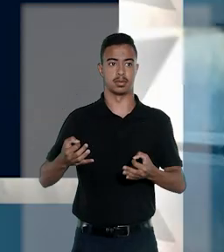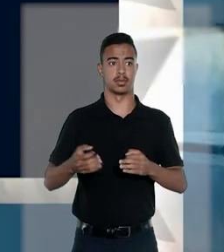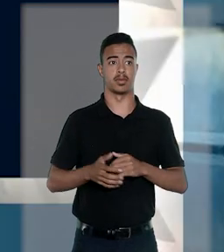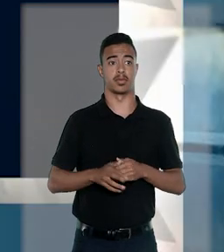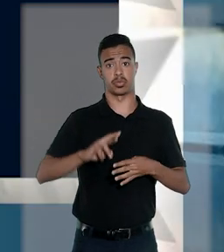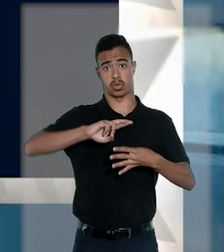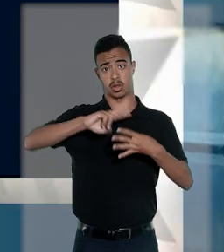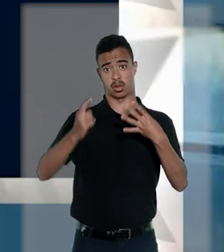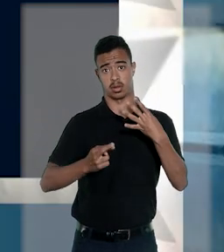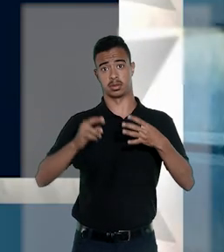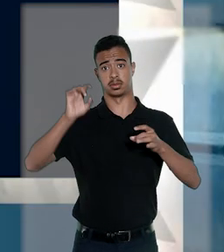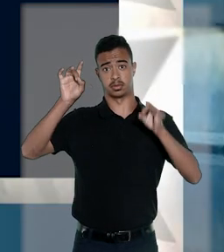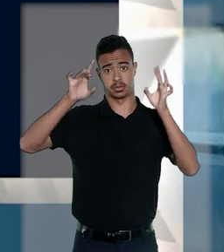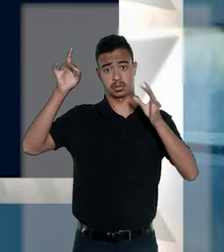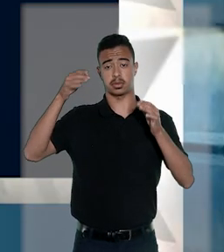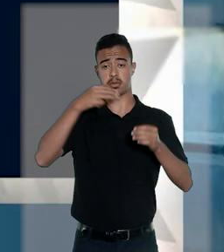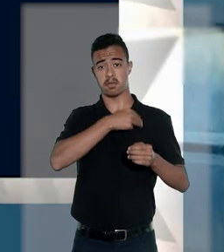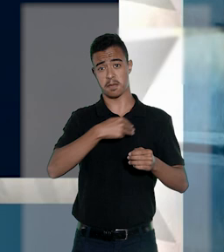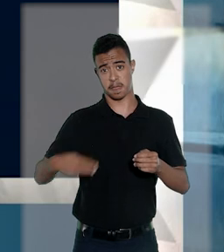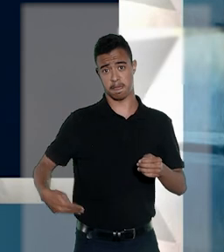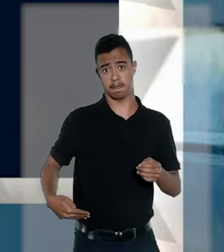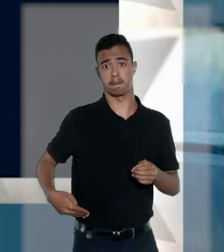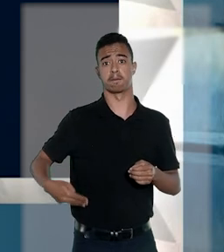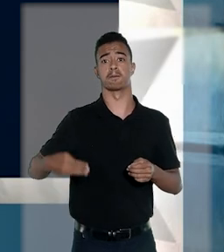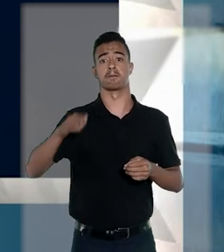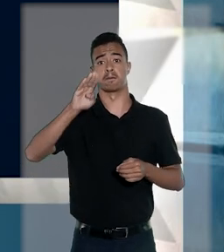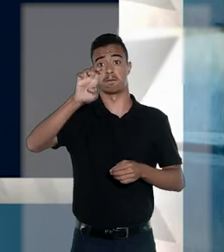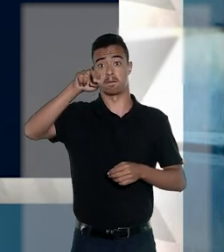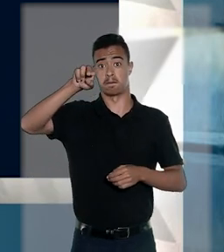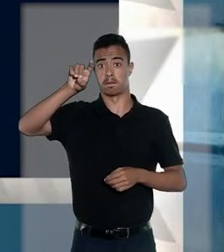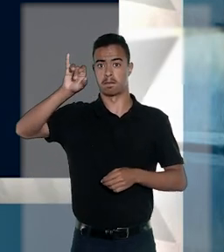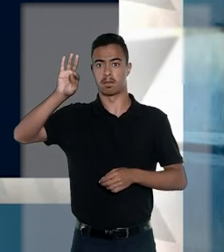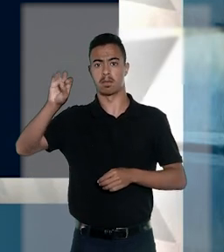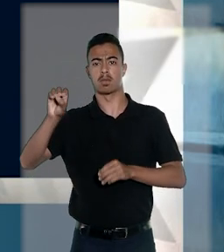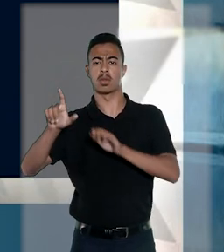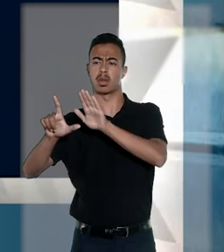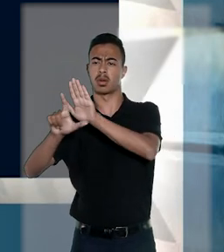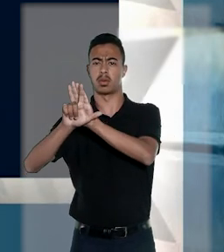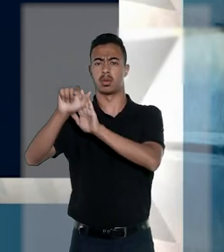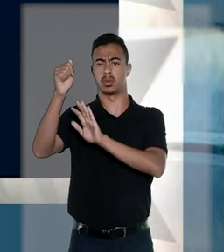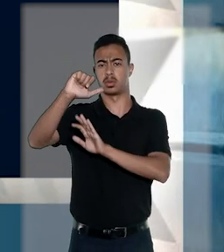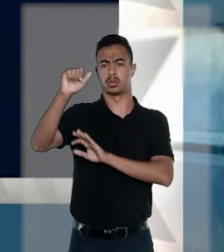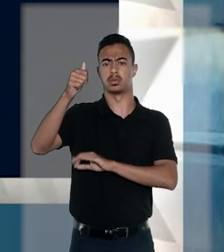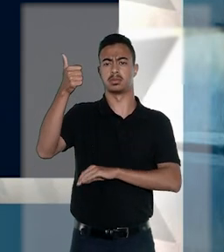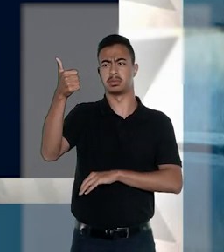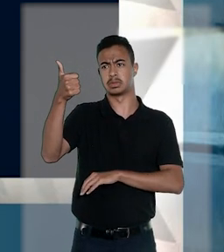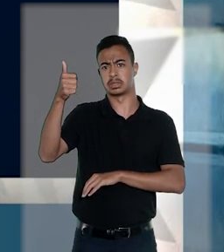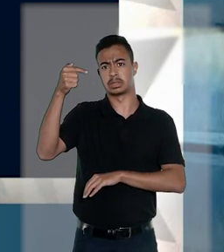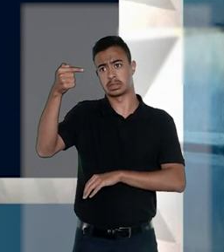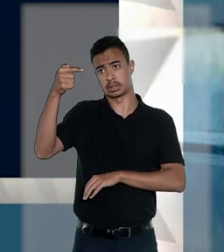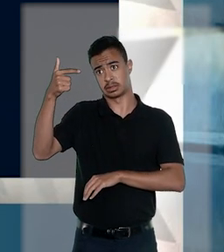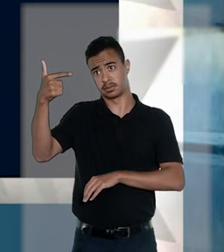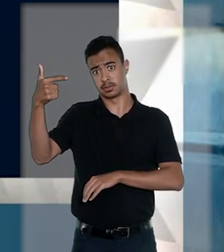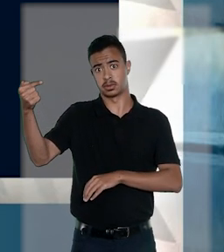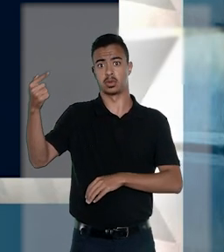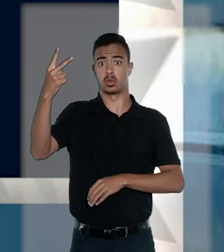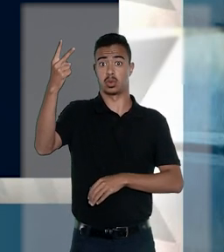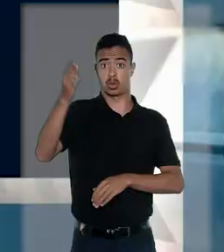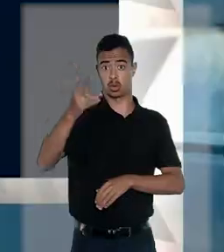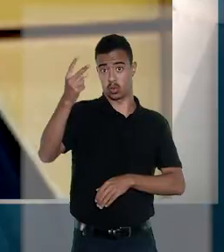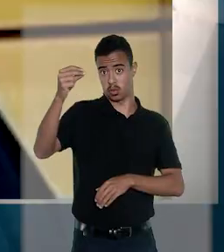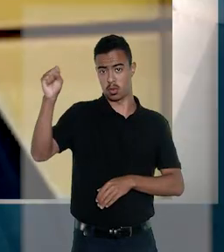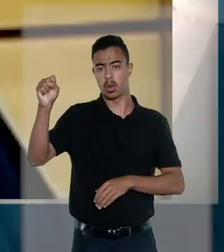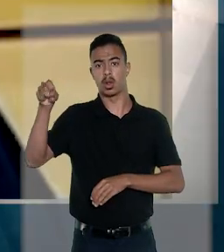Para o relator do Recurso Especial, ministro Benedito Gonçalves, as exigências da Lei nº.727, de